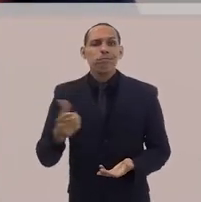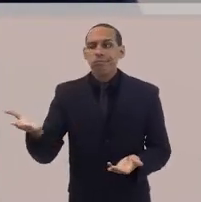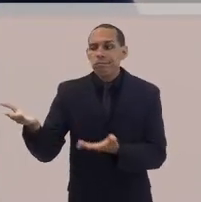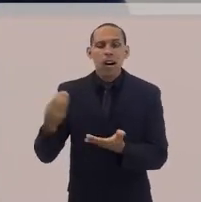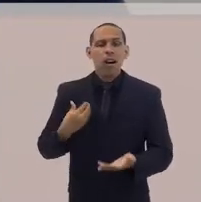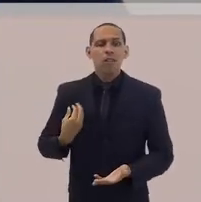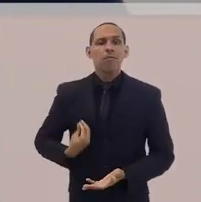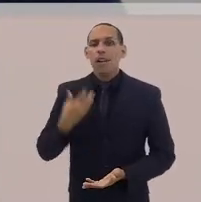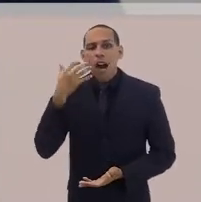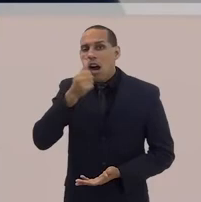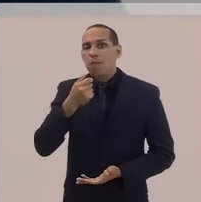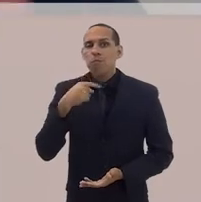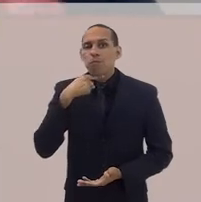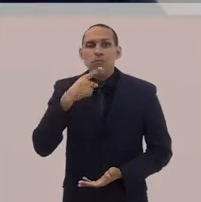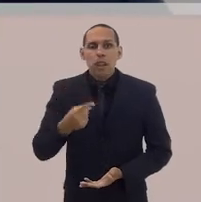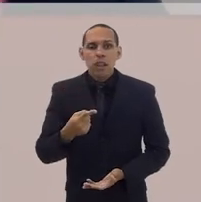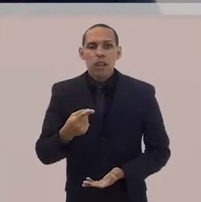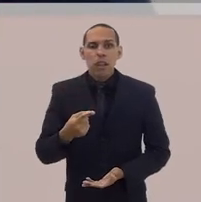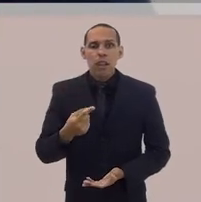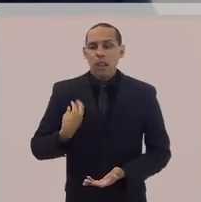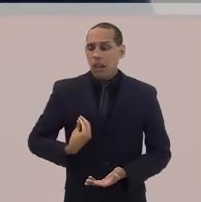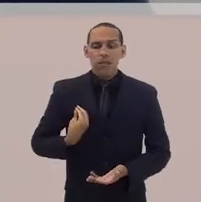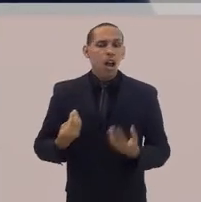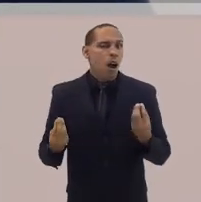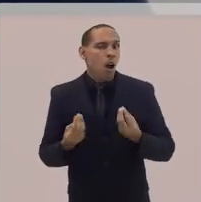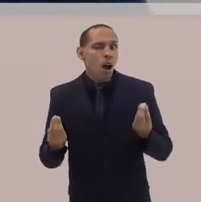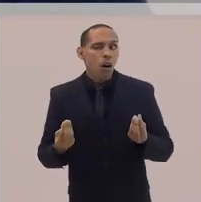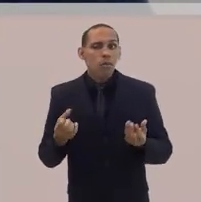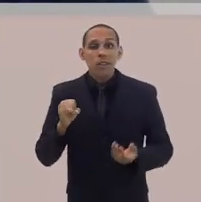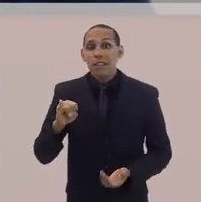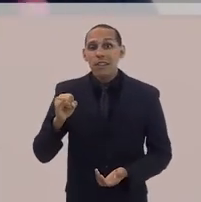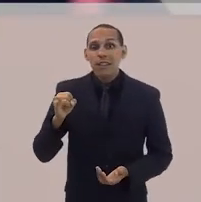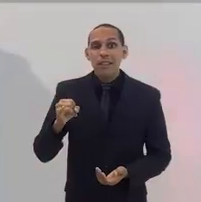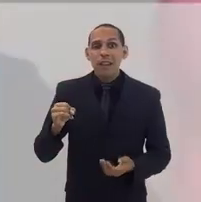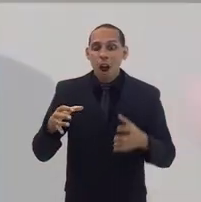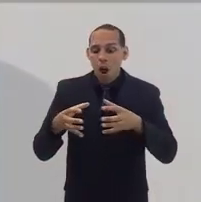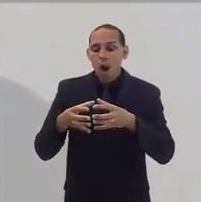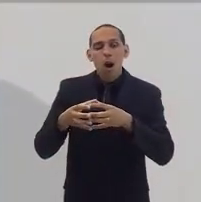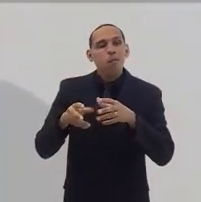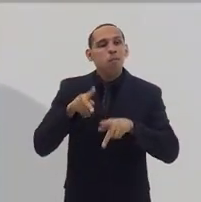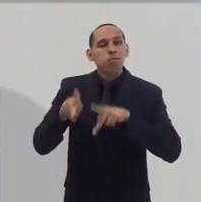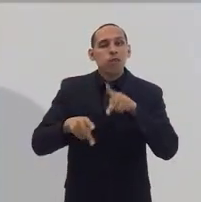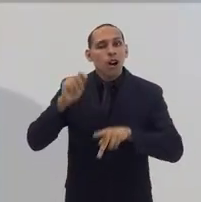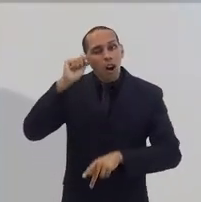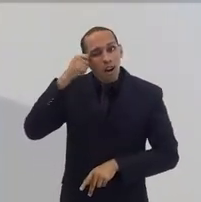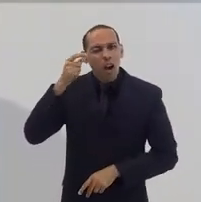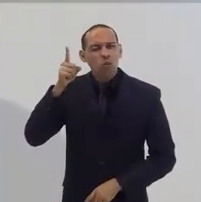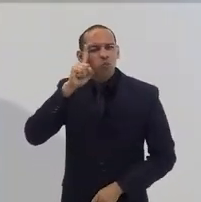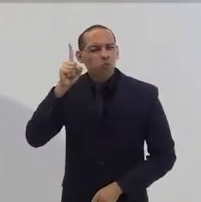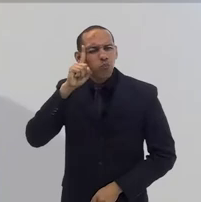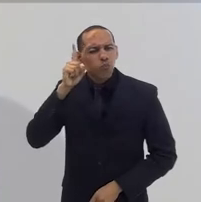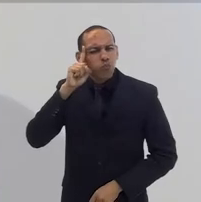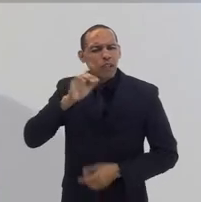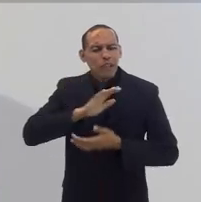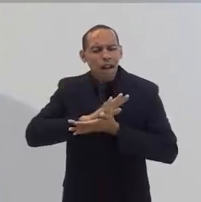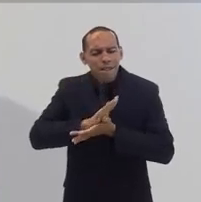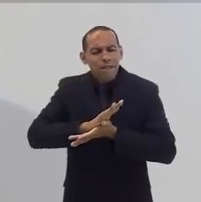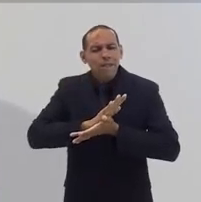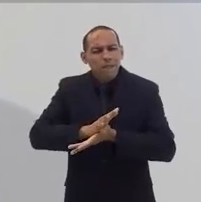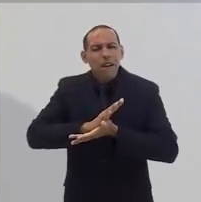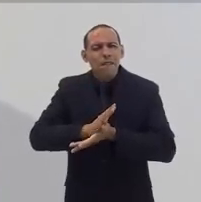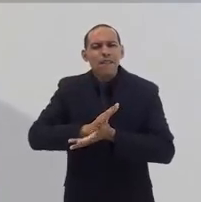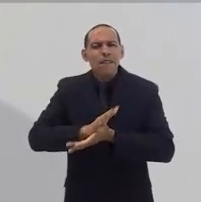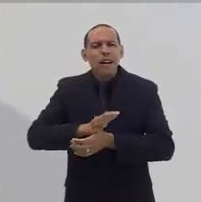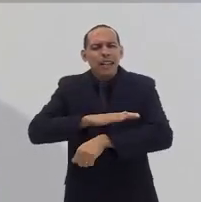comida para sobreviver? Como a vida vai se realizar se o povo negro é alvo todos os dias de preconceito,